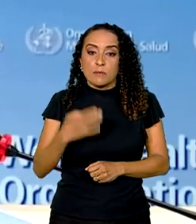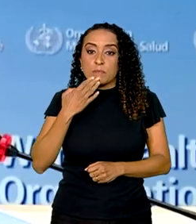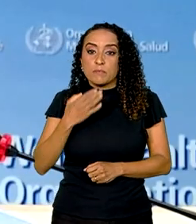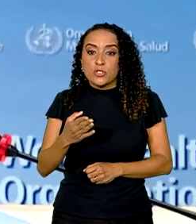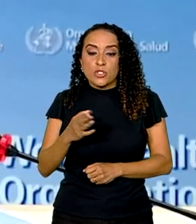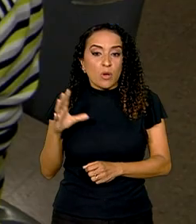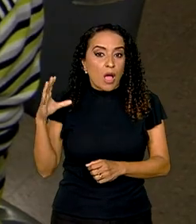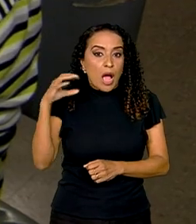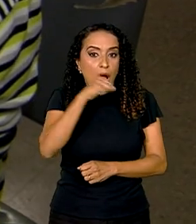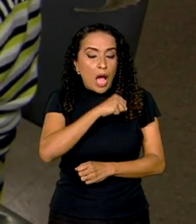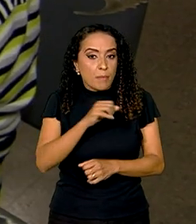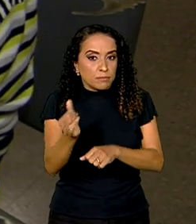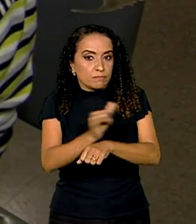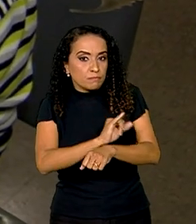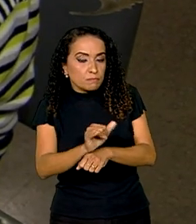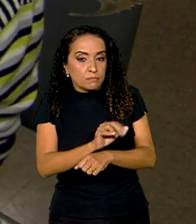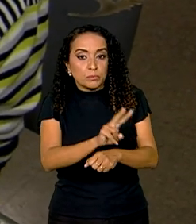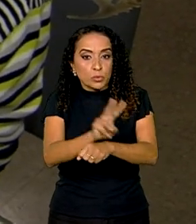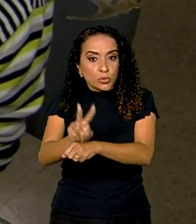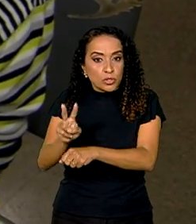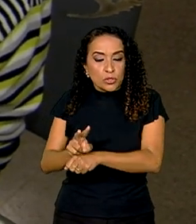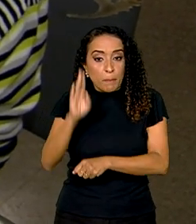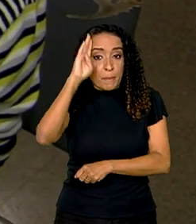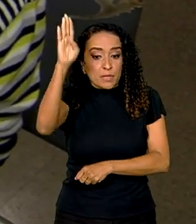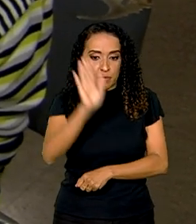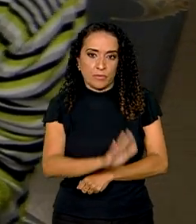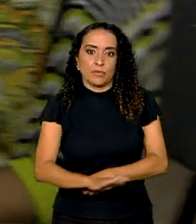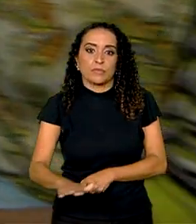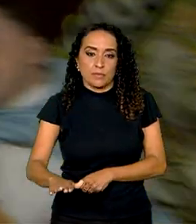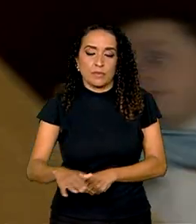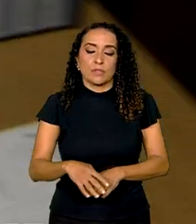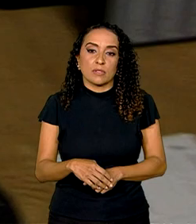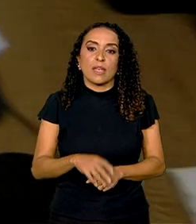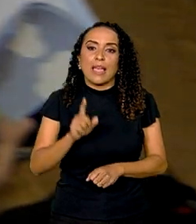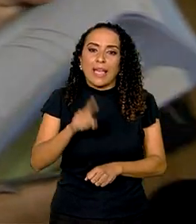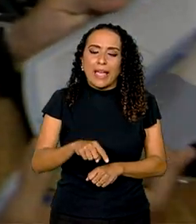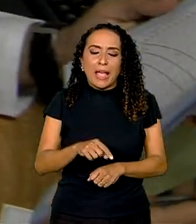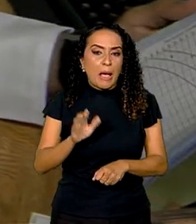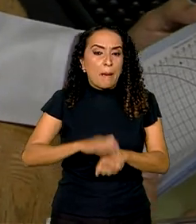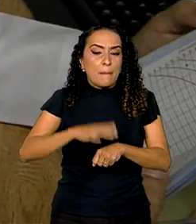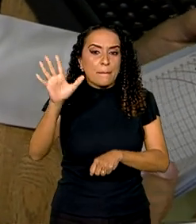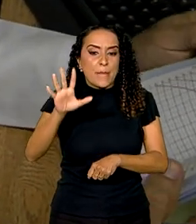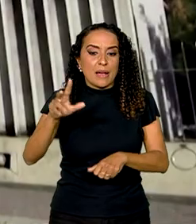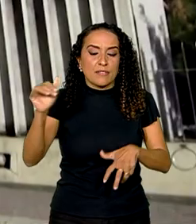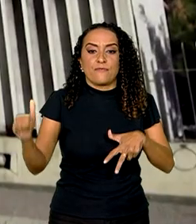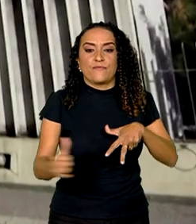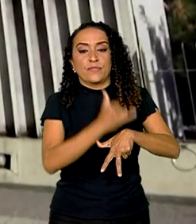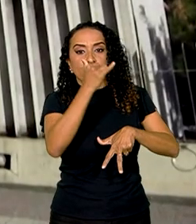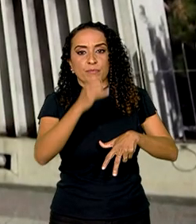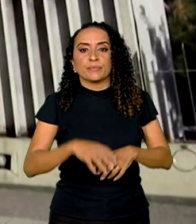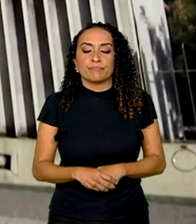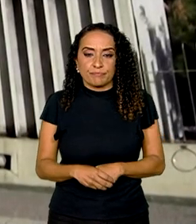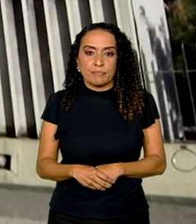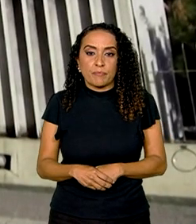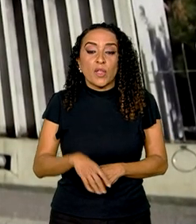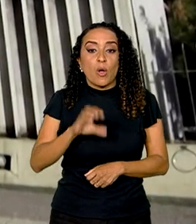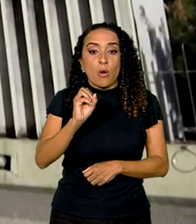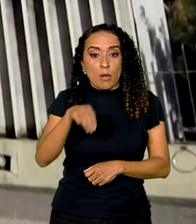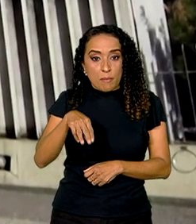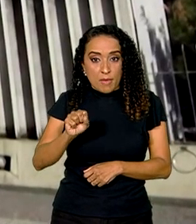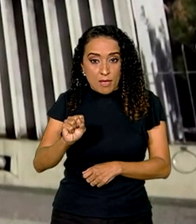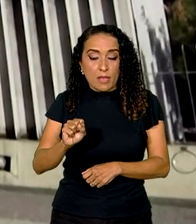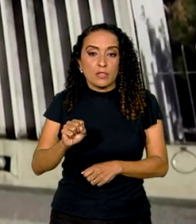medidas urgentes para proteger principalmente as crianças, que são as maiores vítimas do surto. Segundo a OMS,